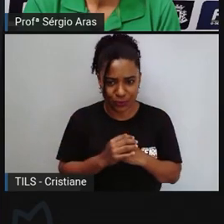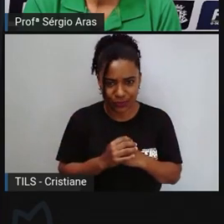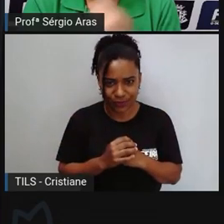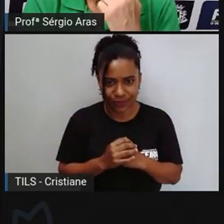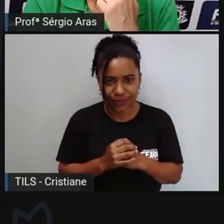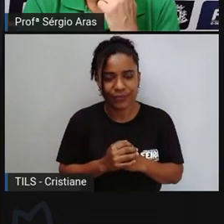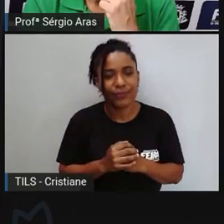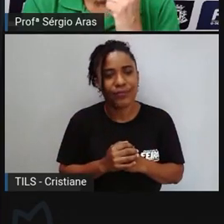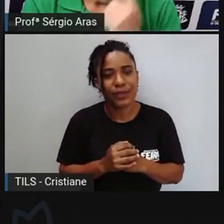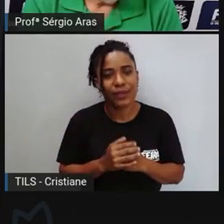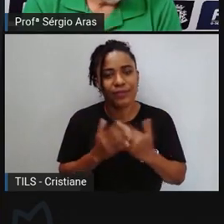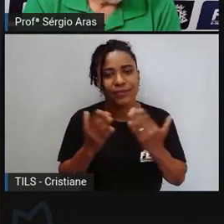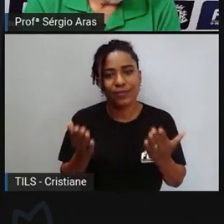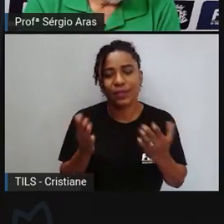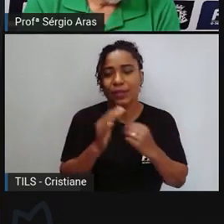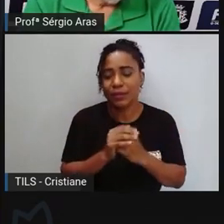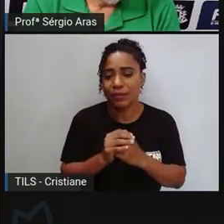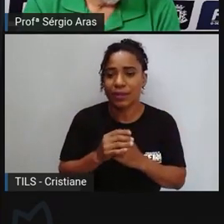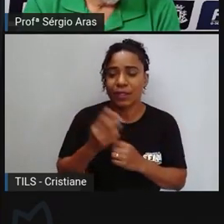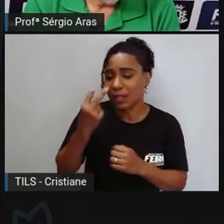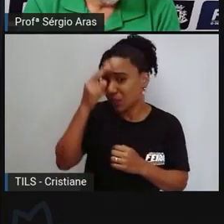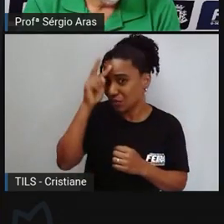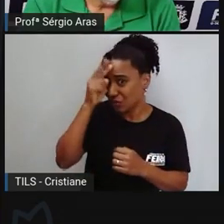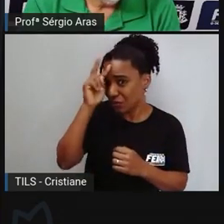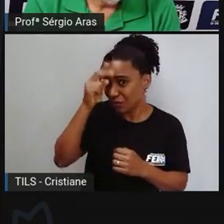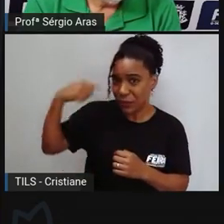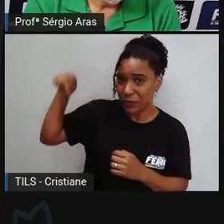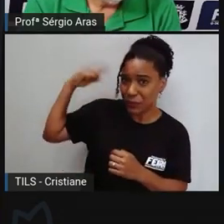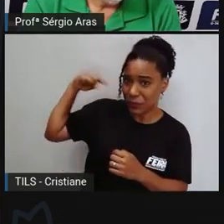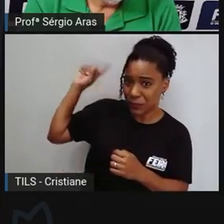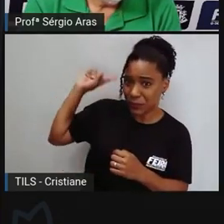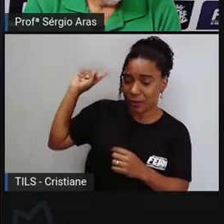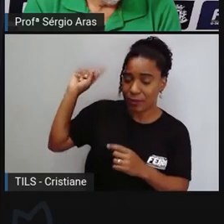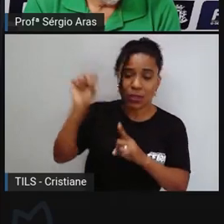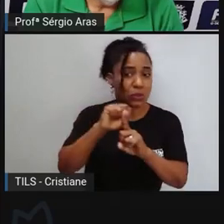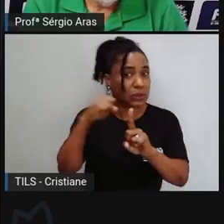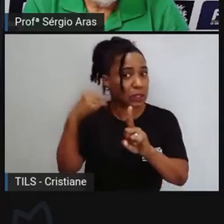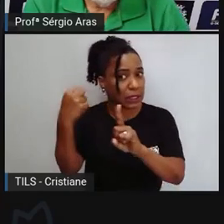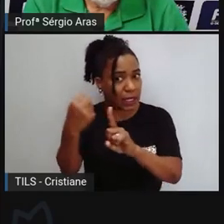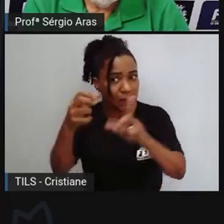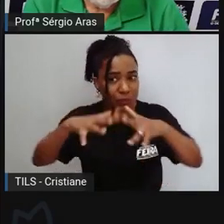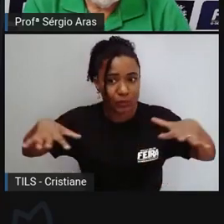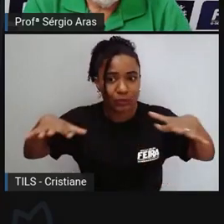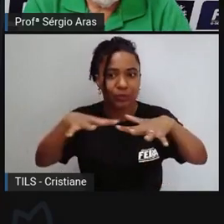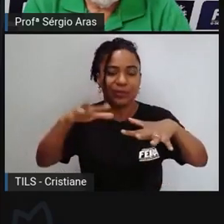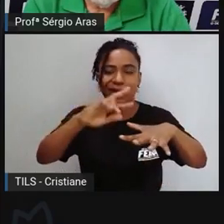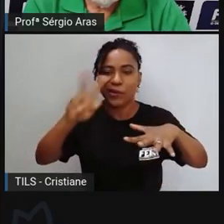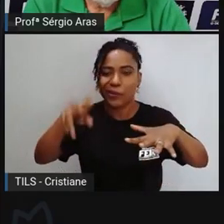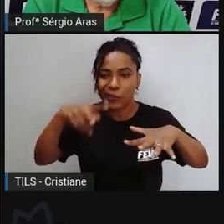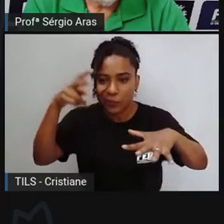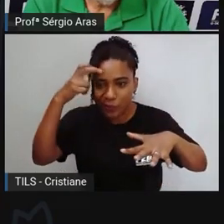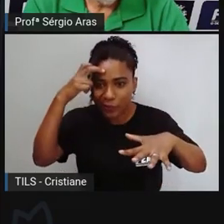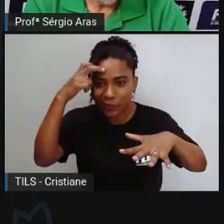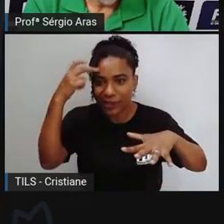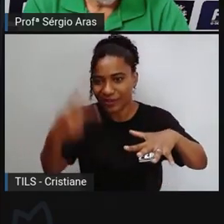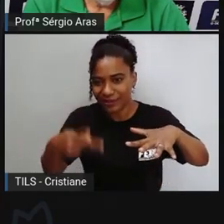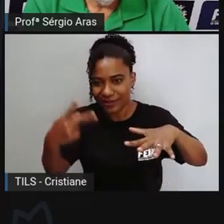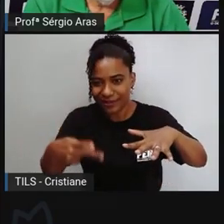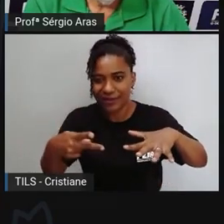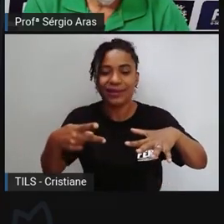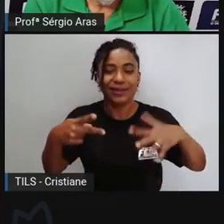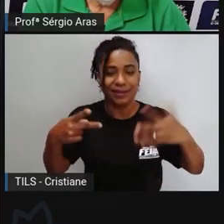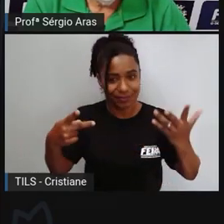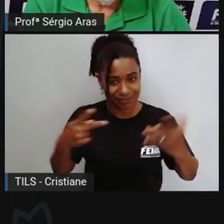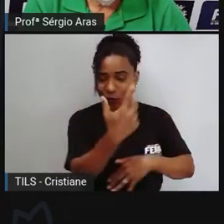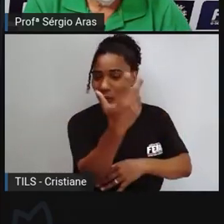qual a importância histórica, social, cultural, ambiental, em relação à saúde desses